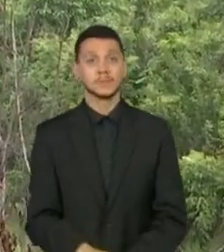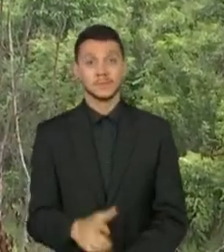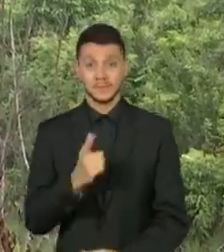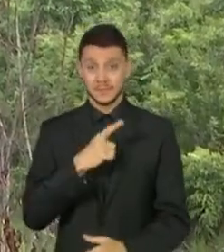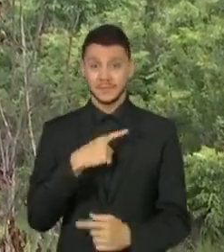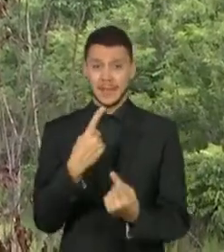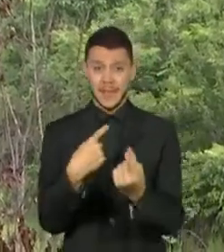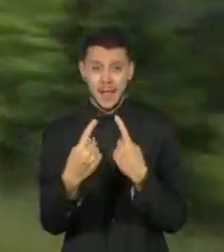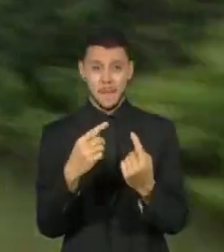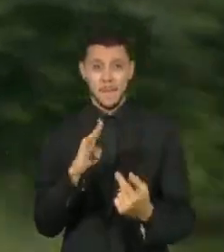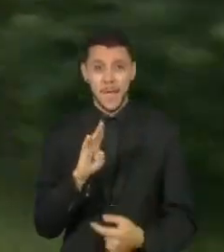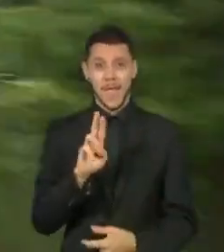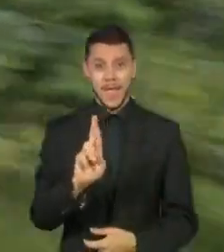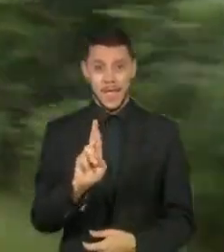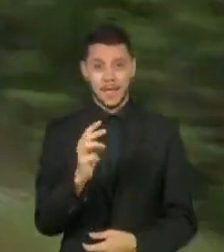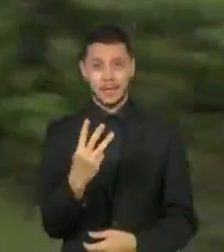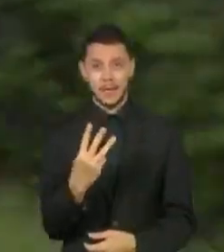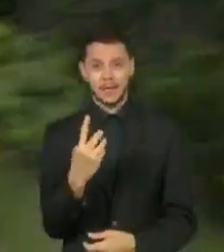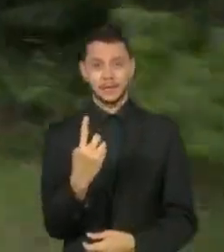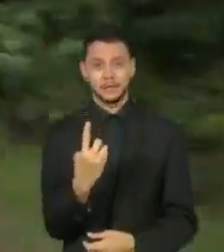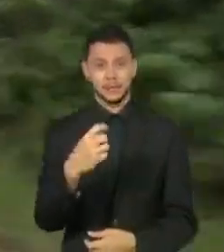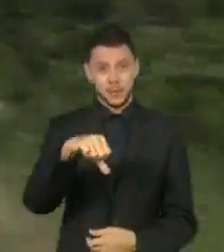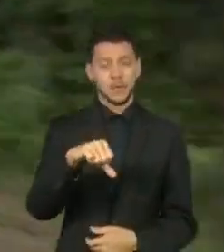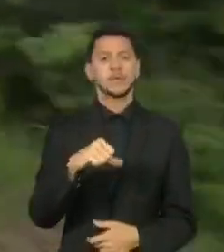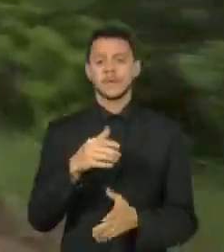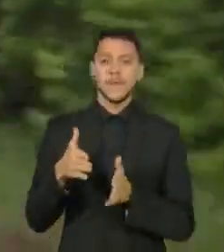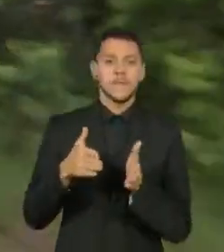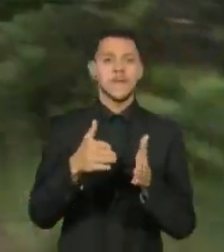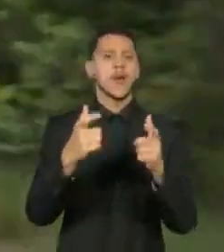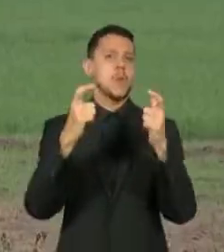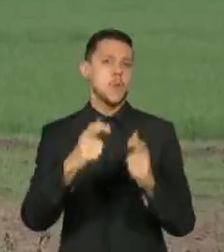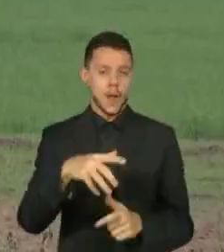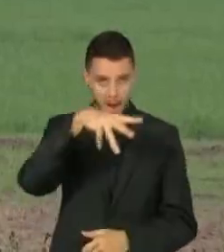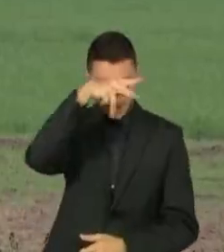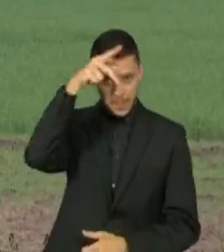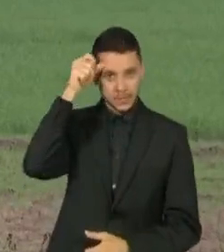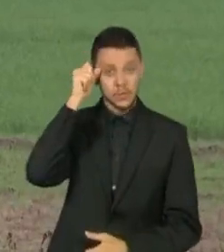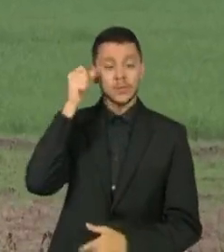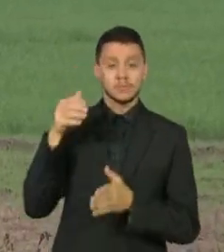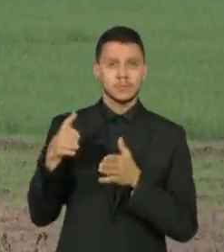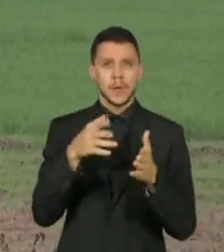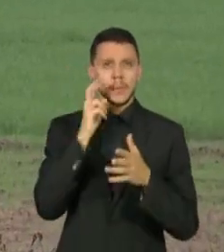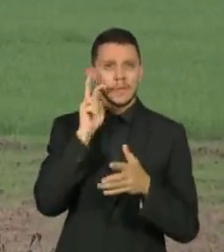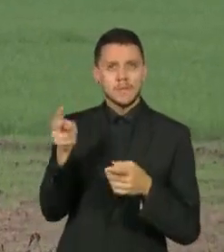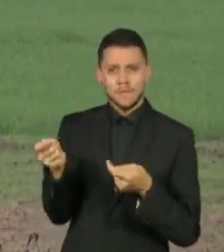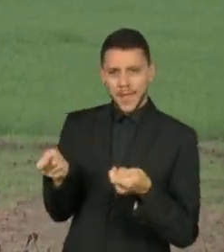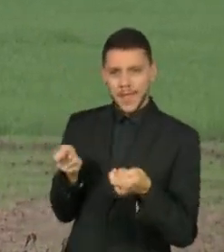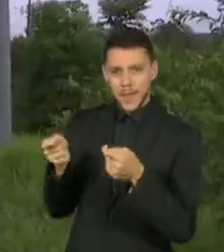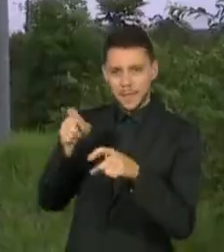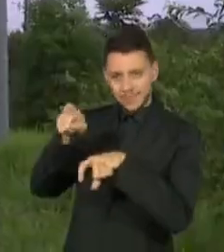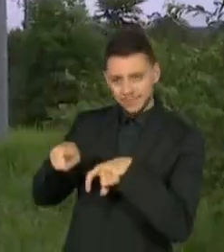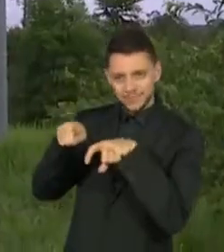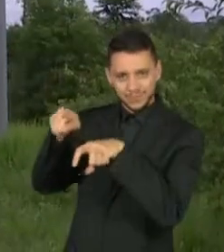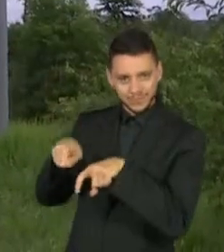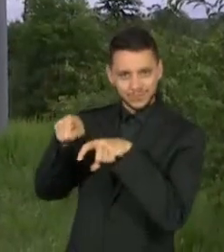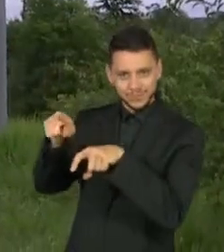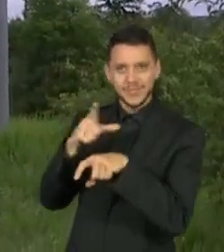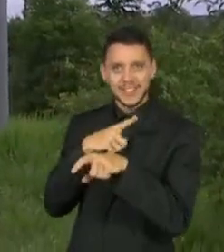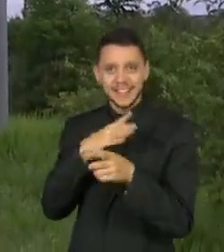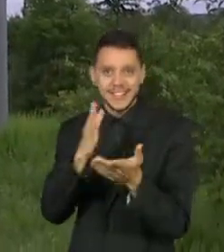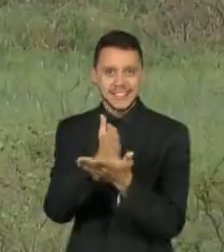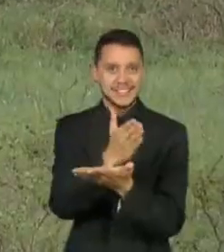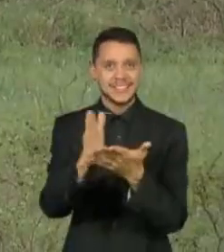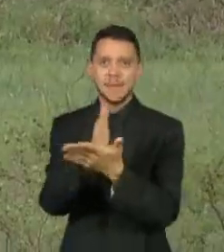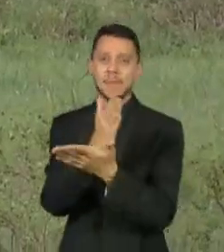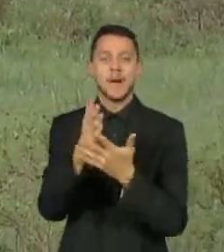-319, seguimos em direção ao Amazonas. No caminho, lavouras fatiam a floresta. Em alguns